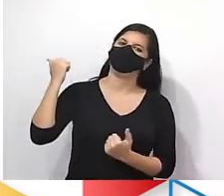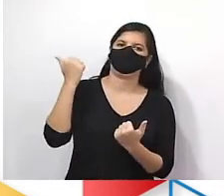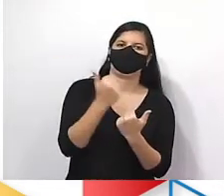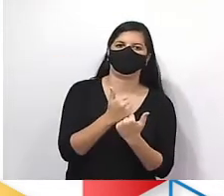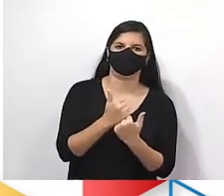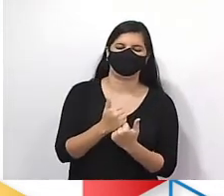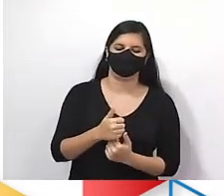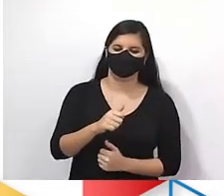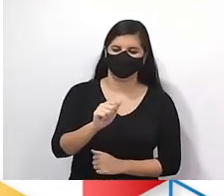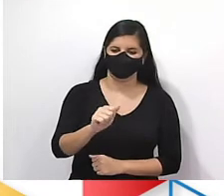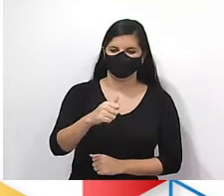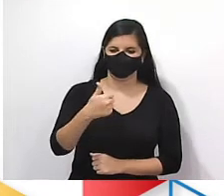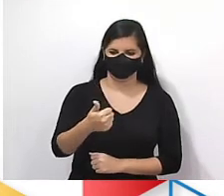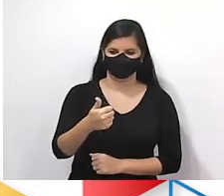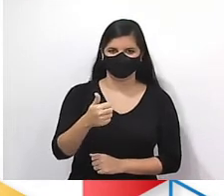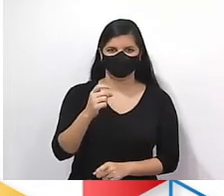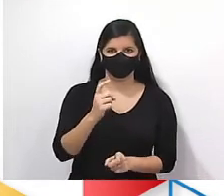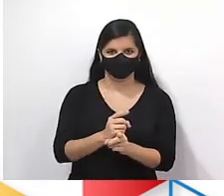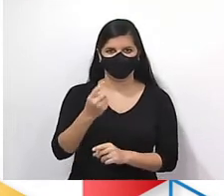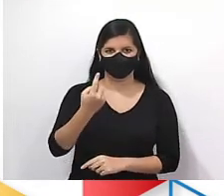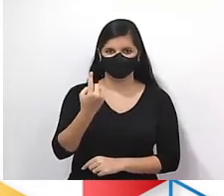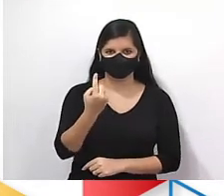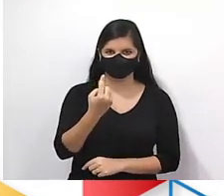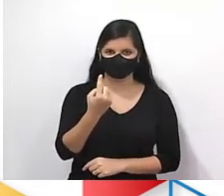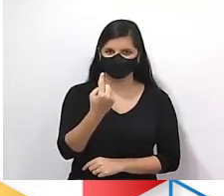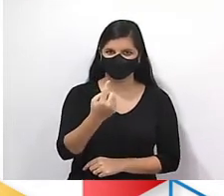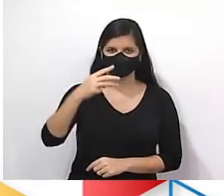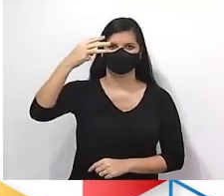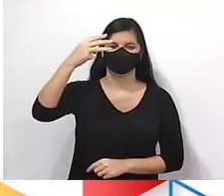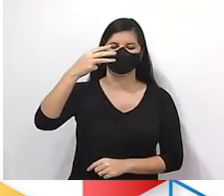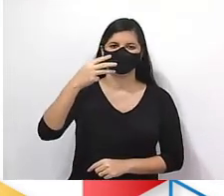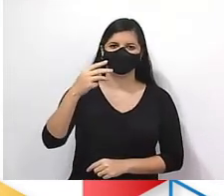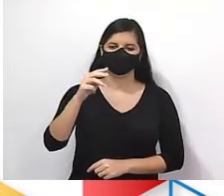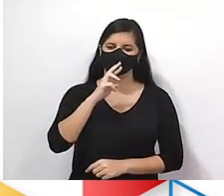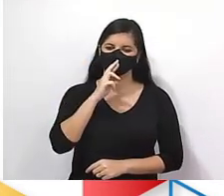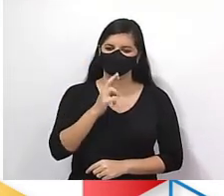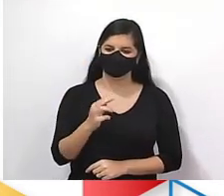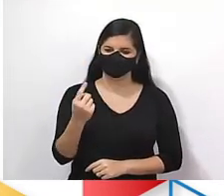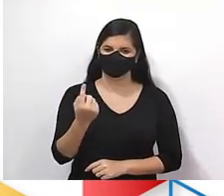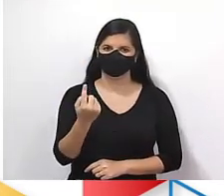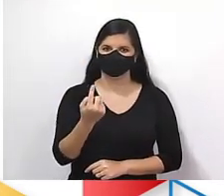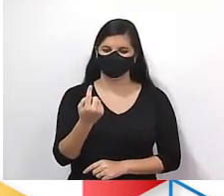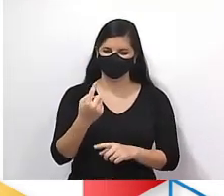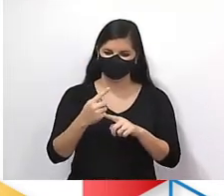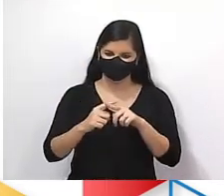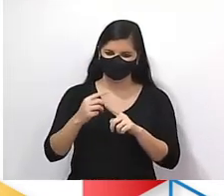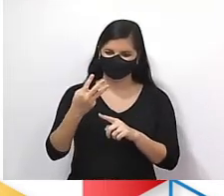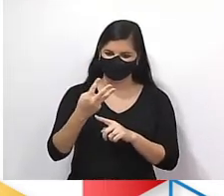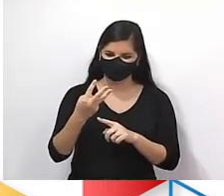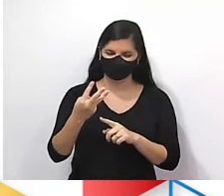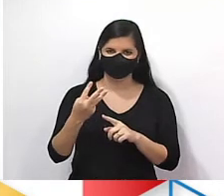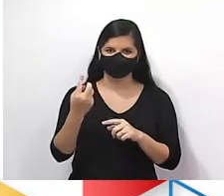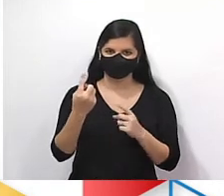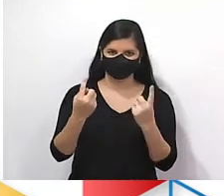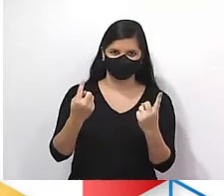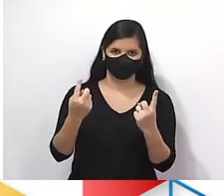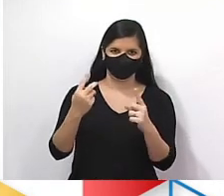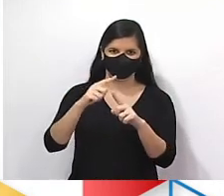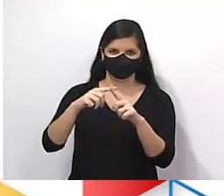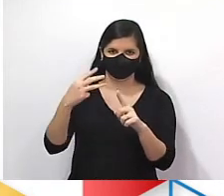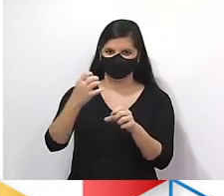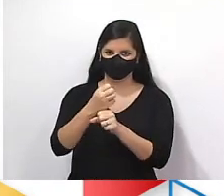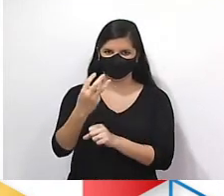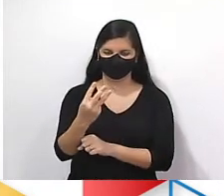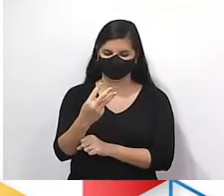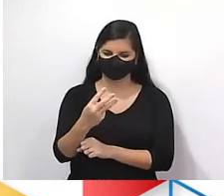por 1 a 1 e vou achar esse primeiro elemento. 1 ao cubo. 1. Vezes 3. 3. Fechou? Achei o primeiro termo.